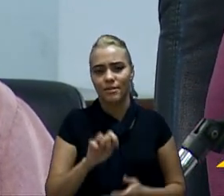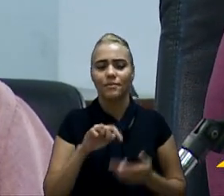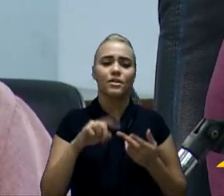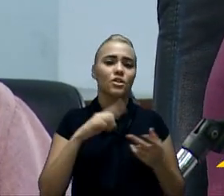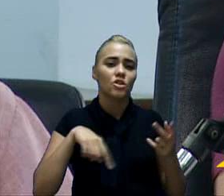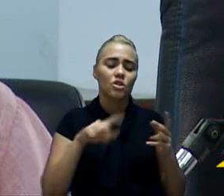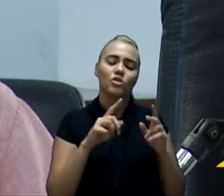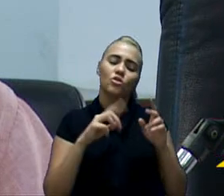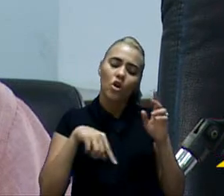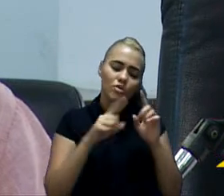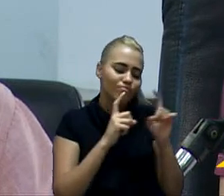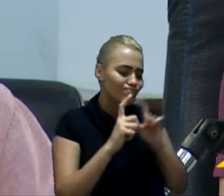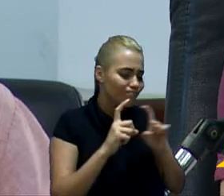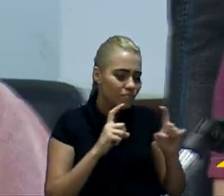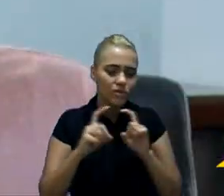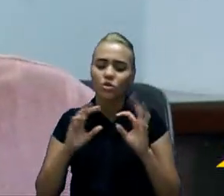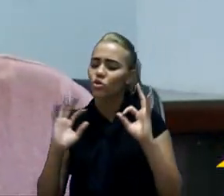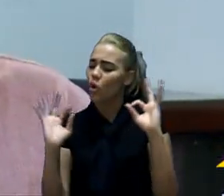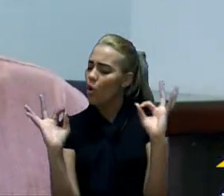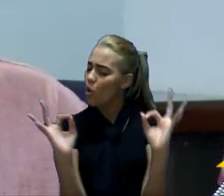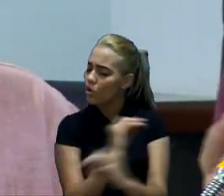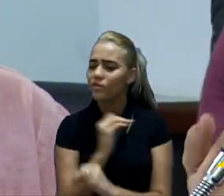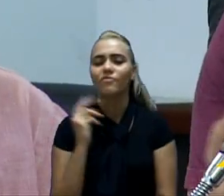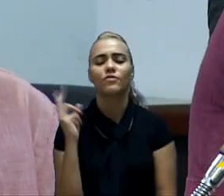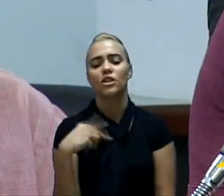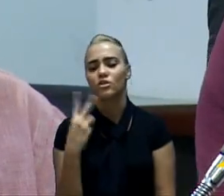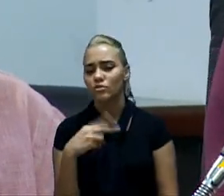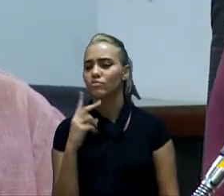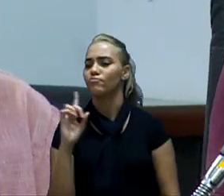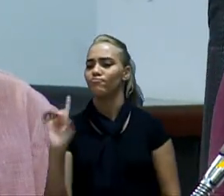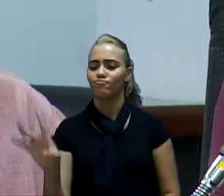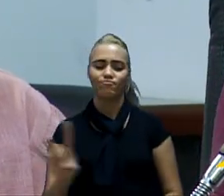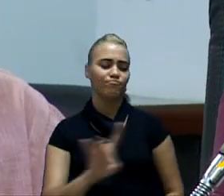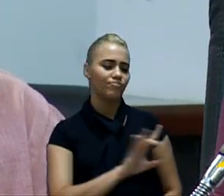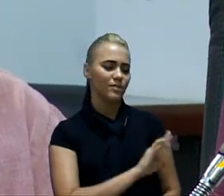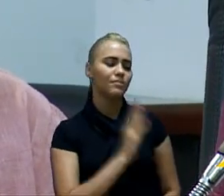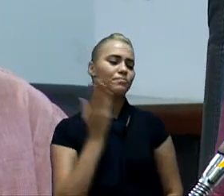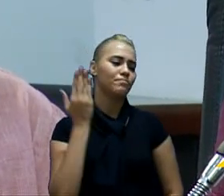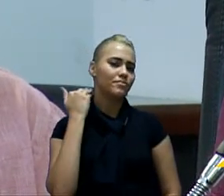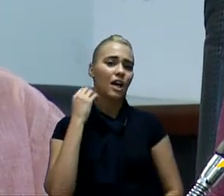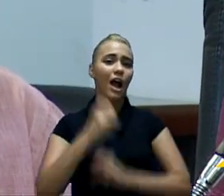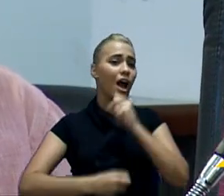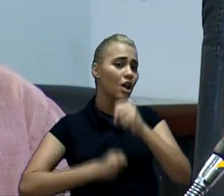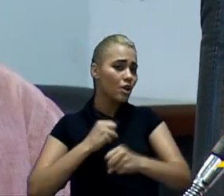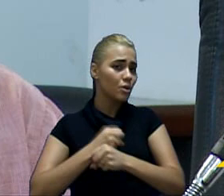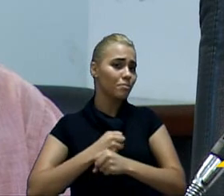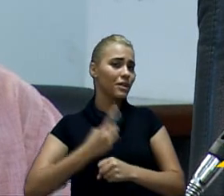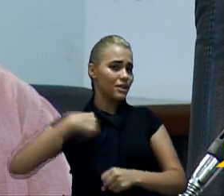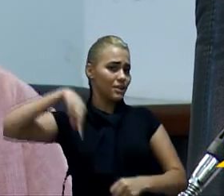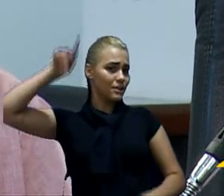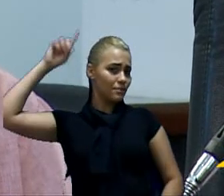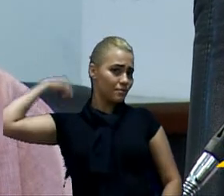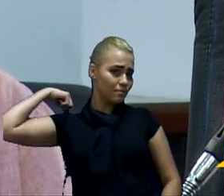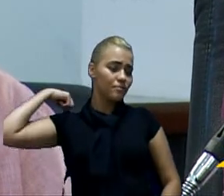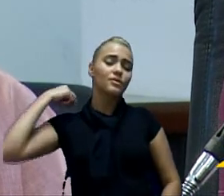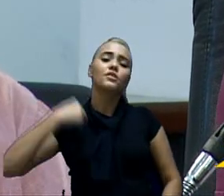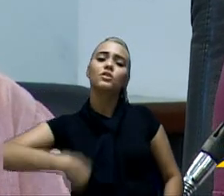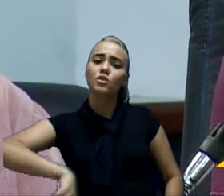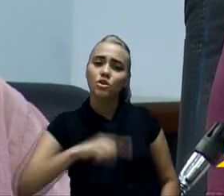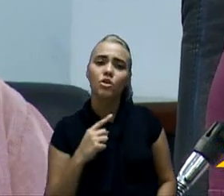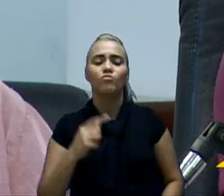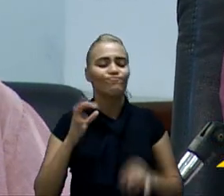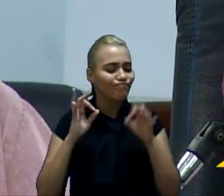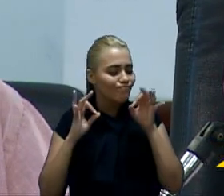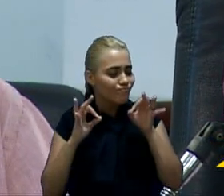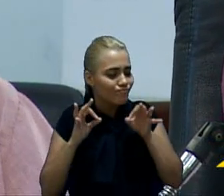construída, não só da comissão, mas de todos os vereadores e vereadoras aqui que estavam no ano passado, para que pudesse ser executado.